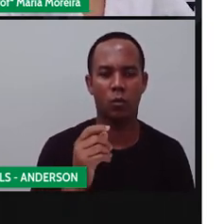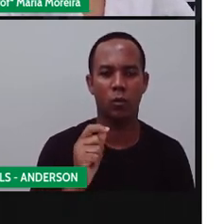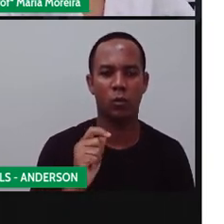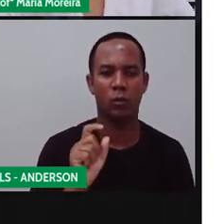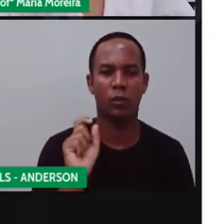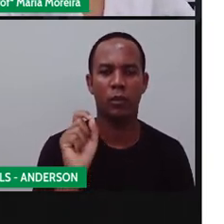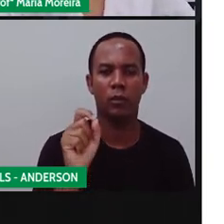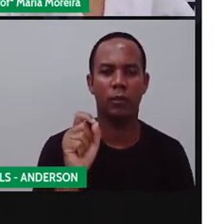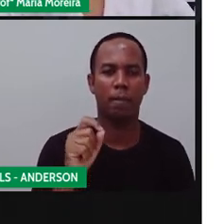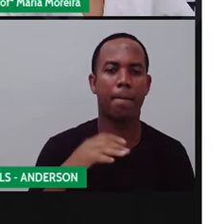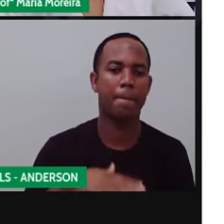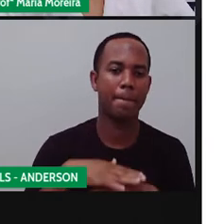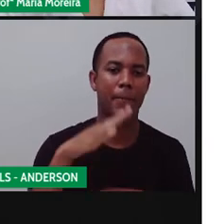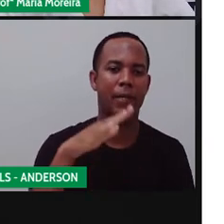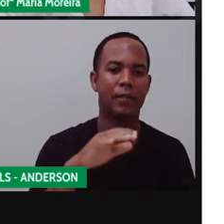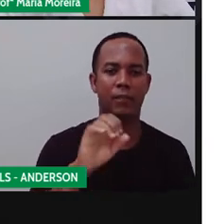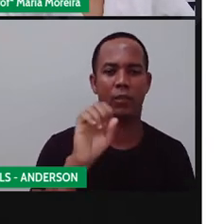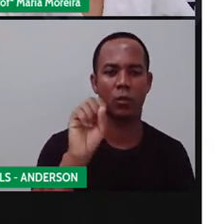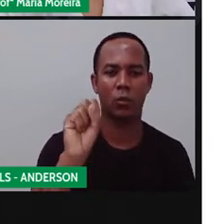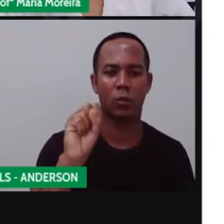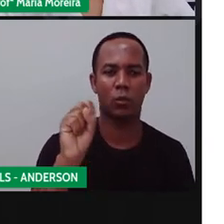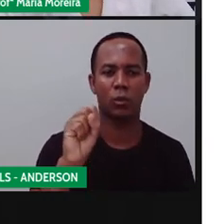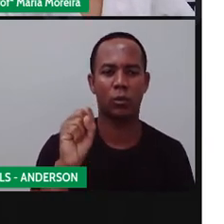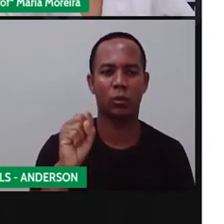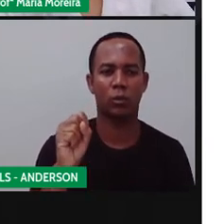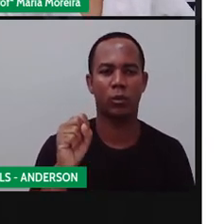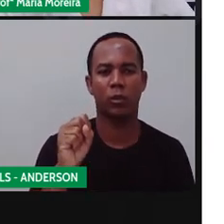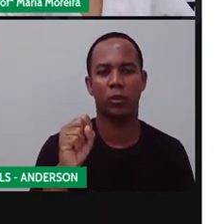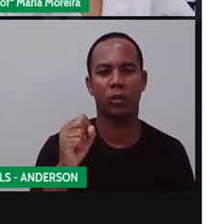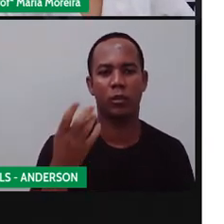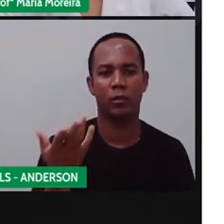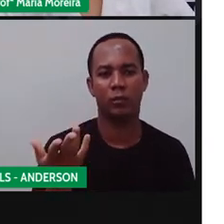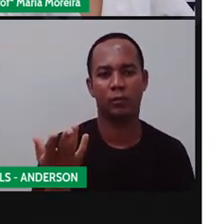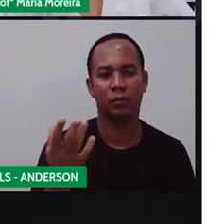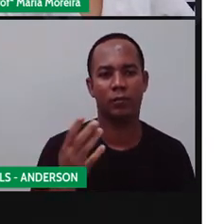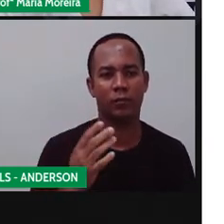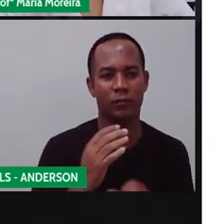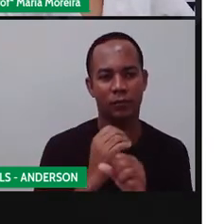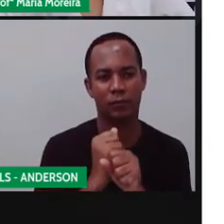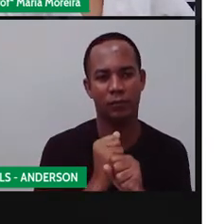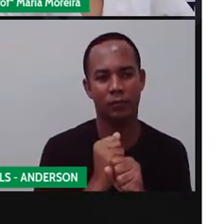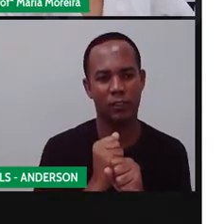mais quem? Mais 8. Porque 18 é quanto, Anderson? 10 mais quanto?